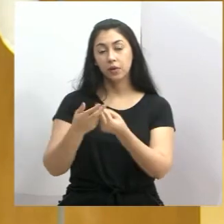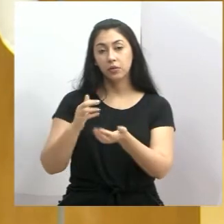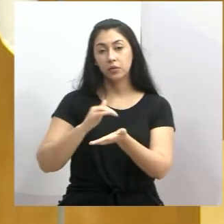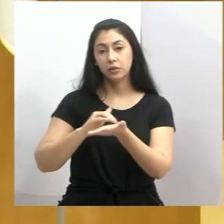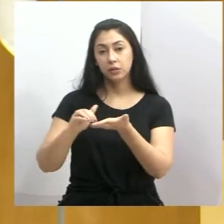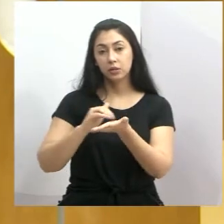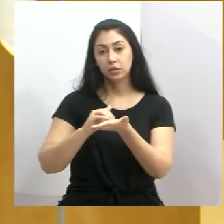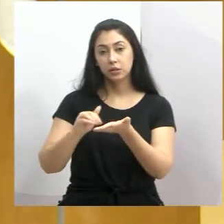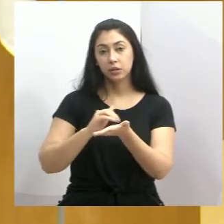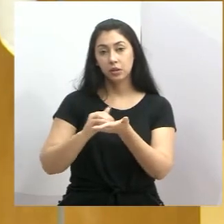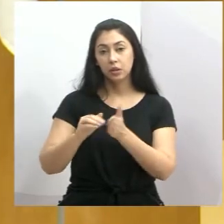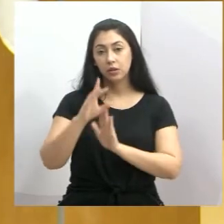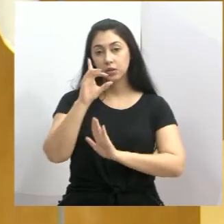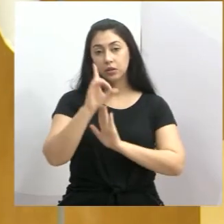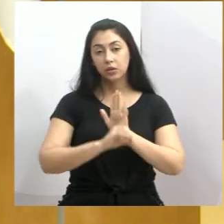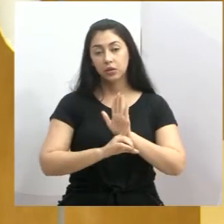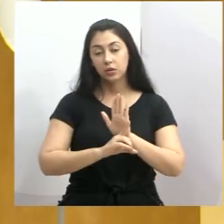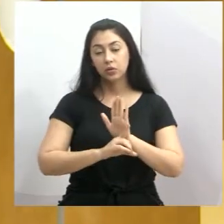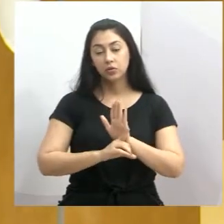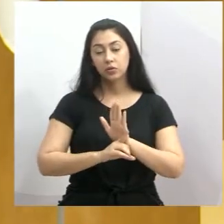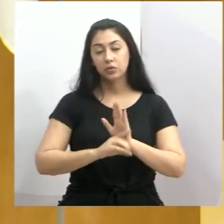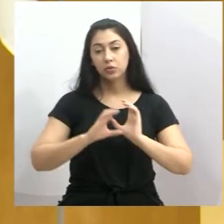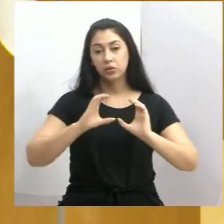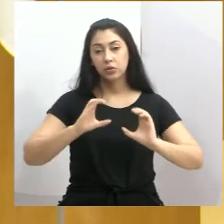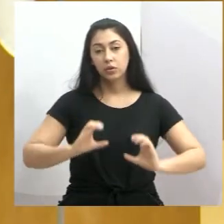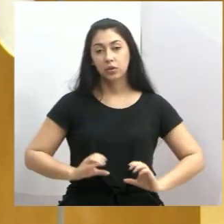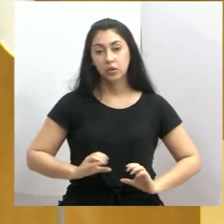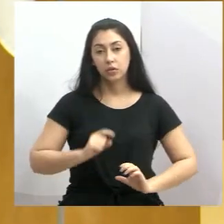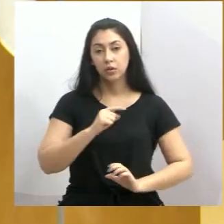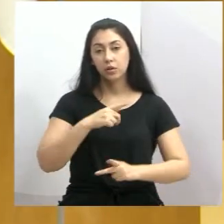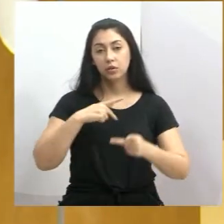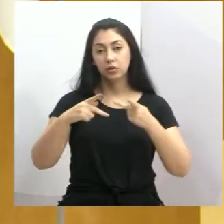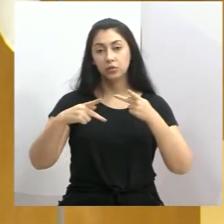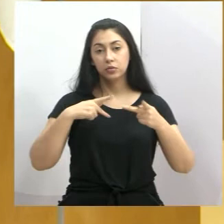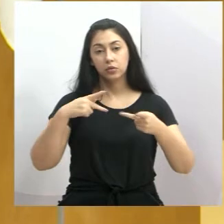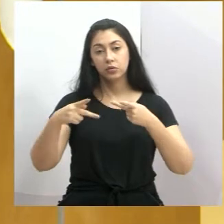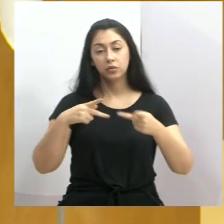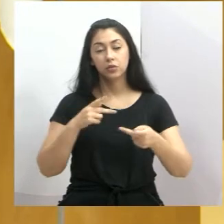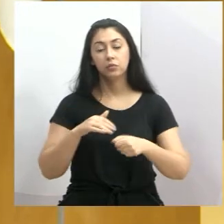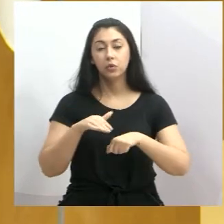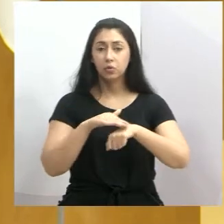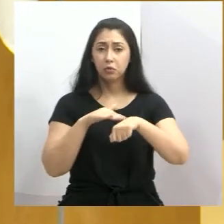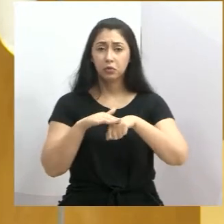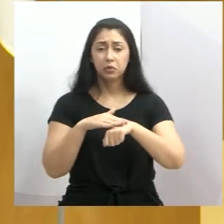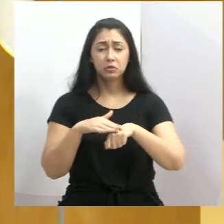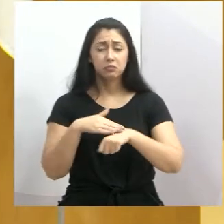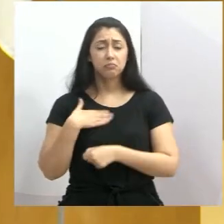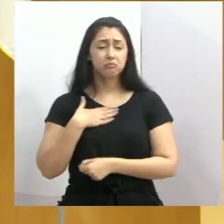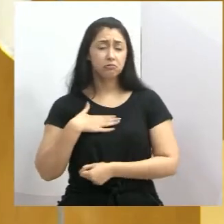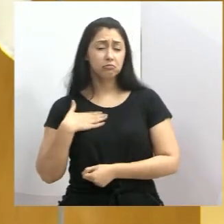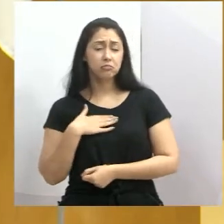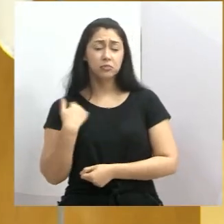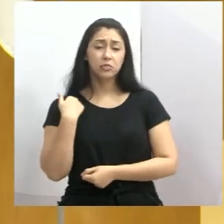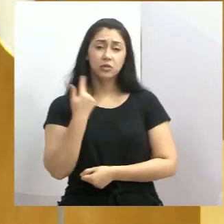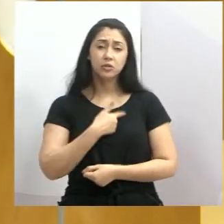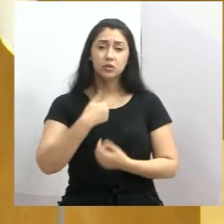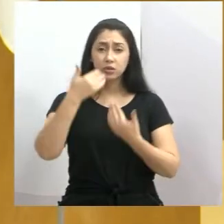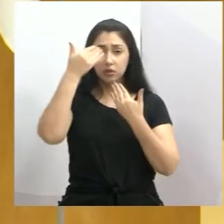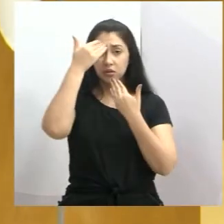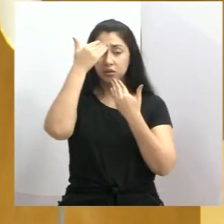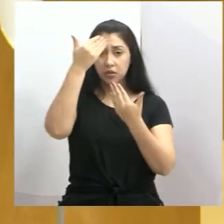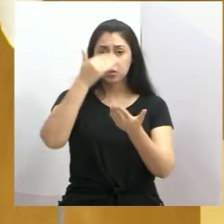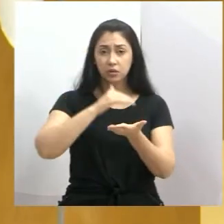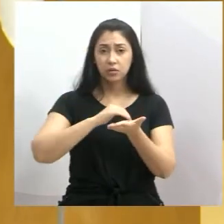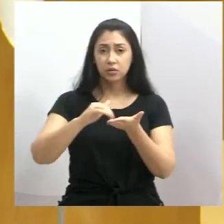Defesa do Cidadão e Segurança Pública de São José dos Campos. Foi uma conversa agradável. A gente agradece muito o